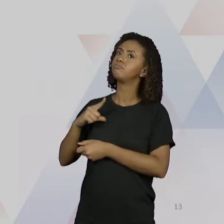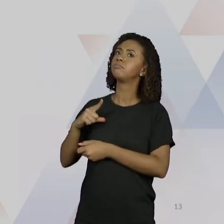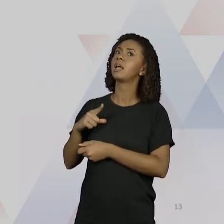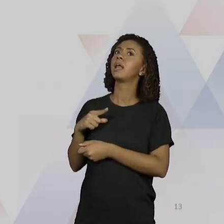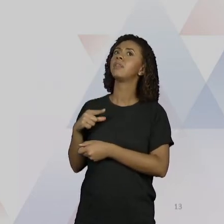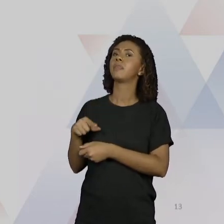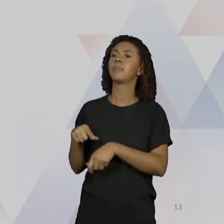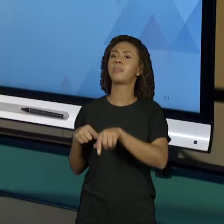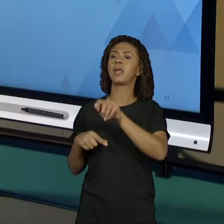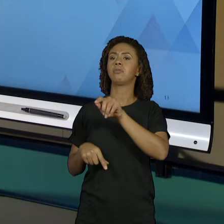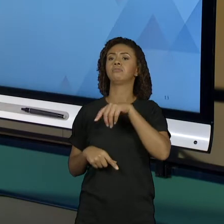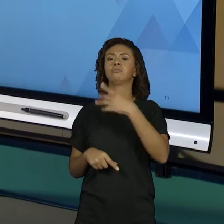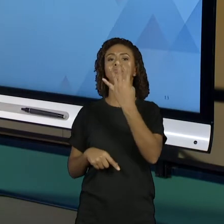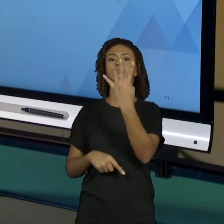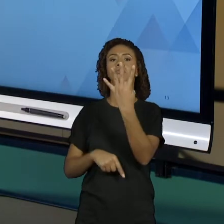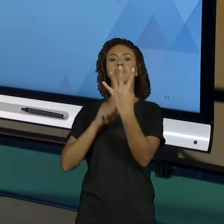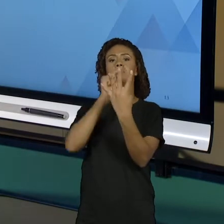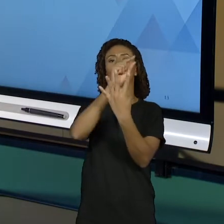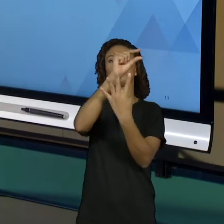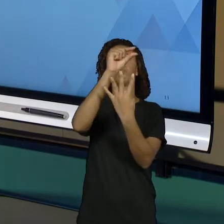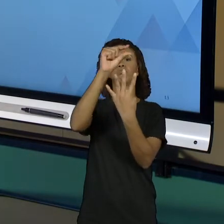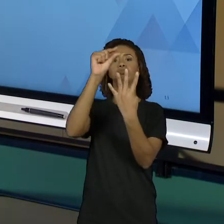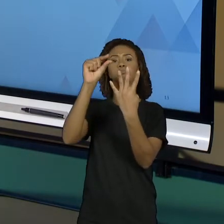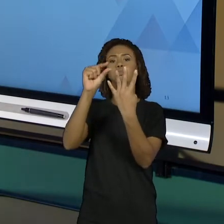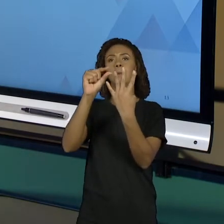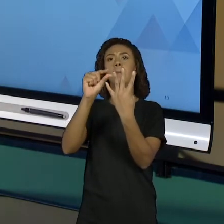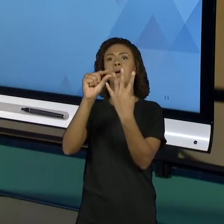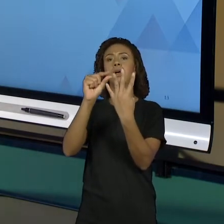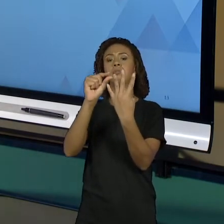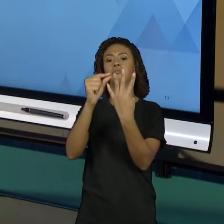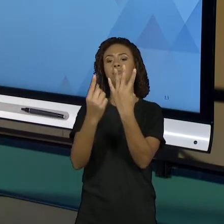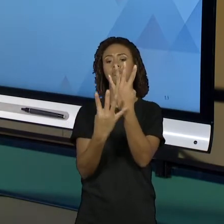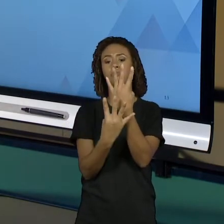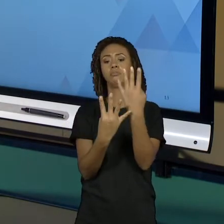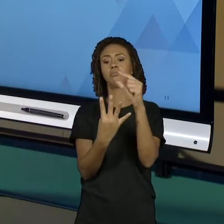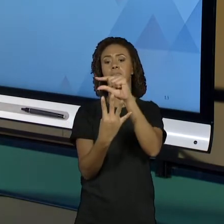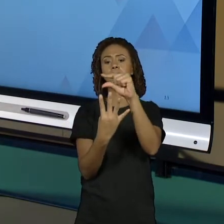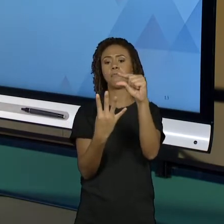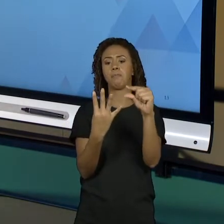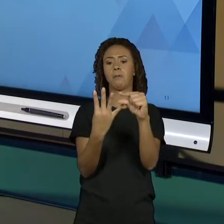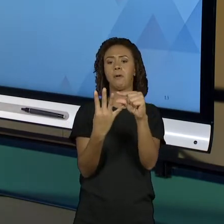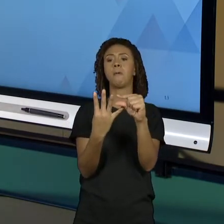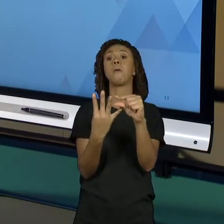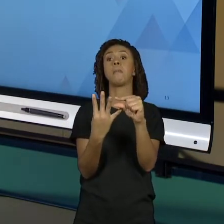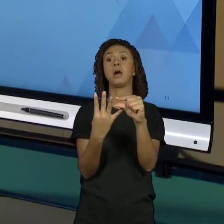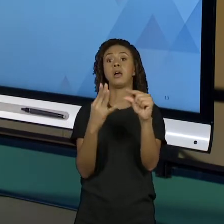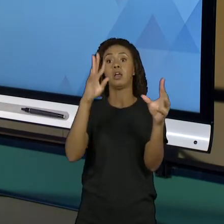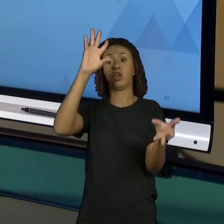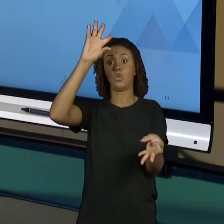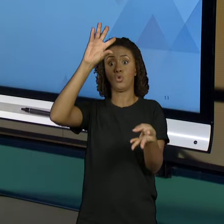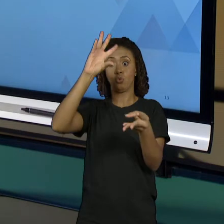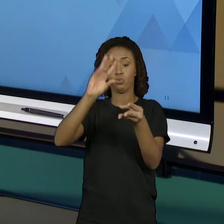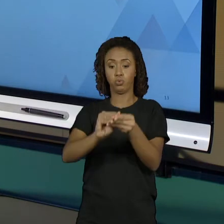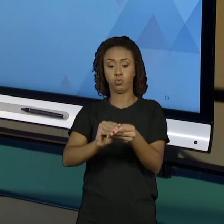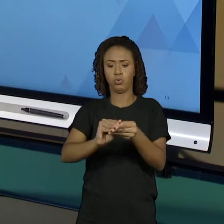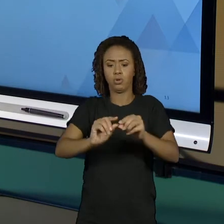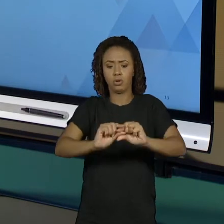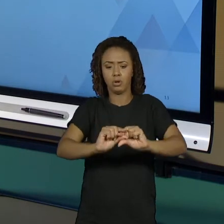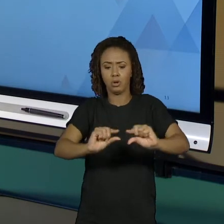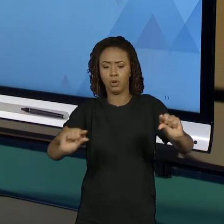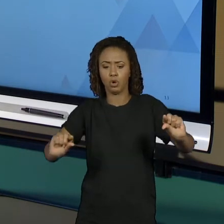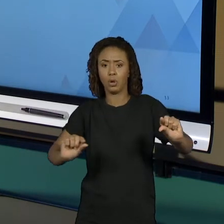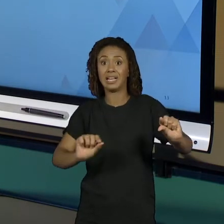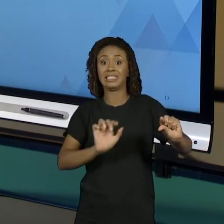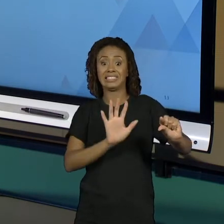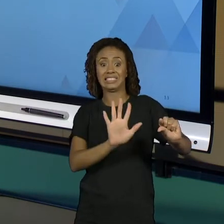número que tem 4 algarismos eu vou obter um número com 5 algarismos. Então isso me dá uma dica eu estou somando se somo 2